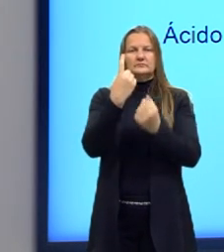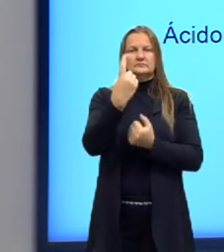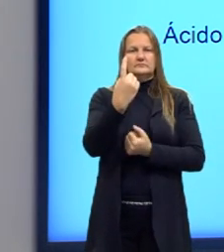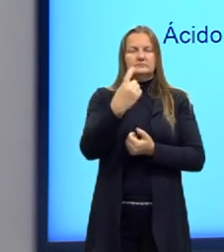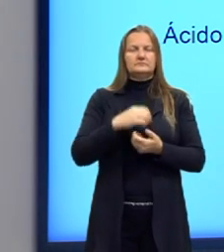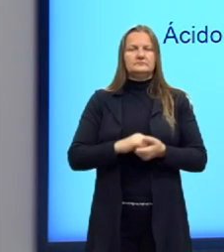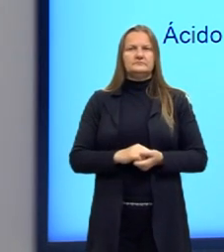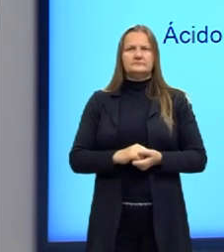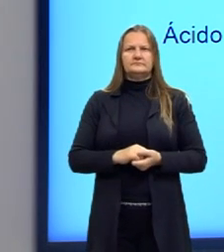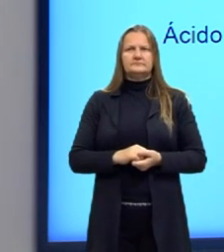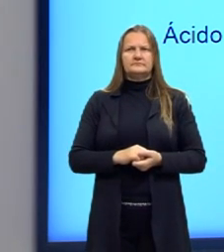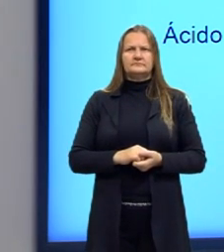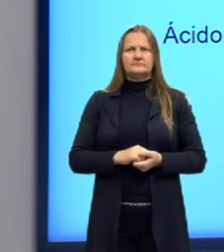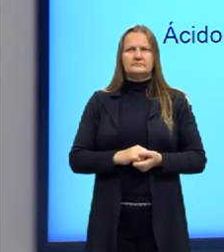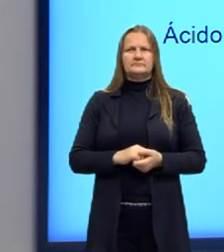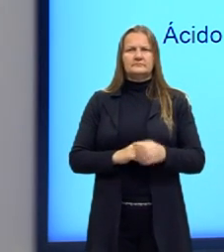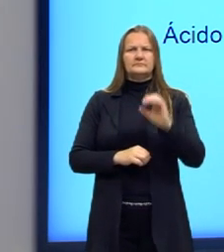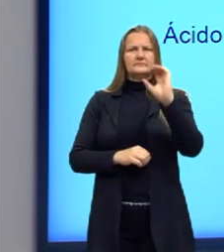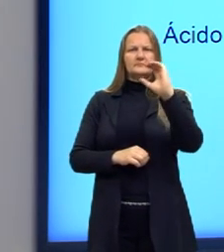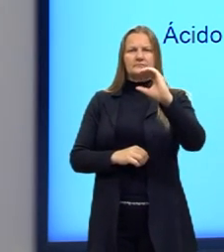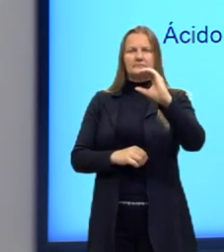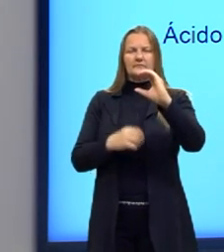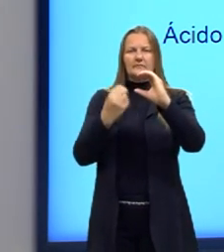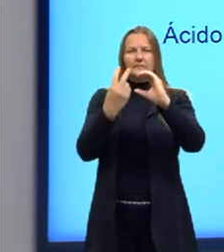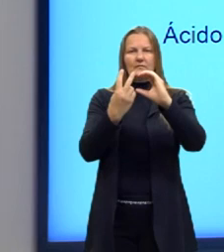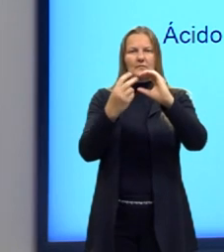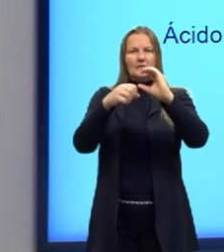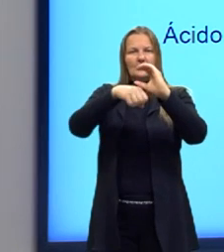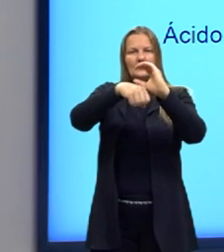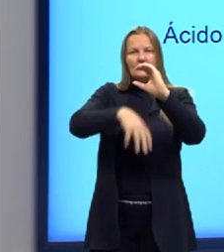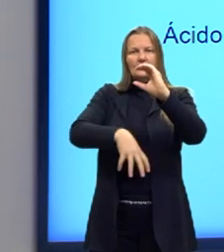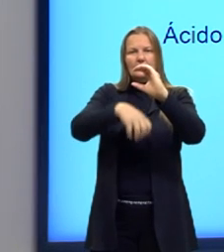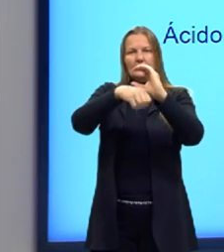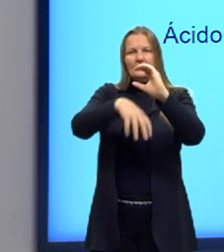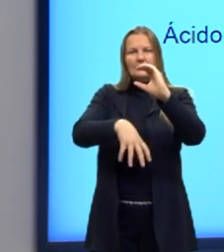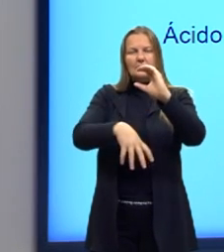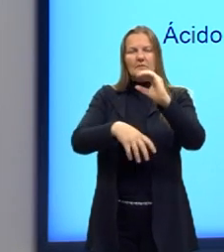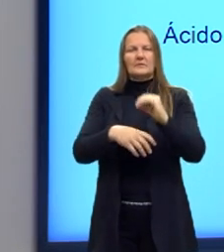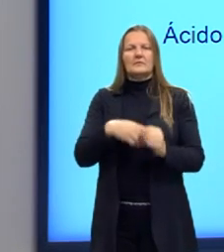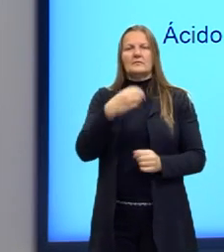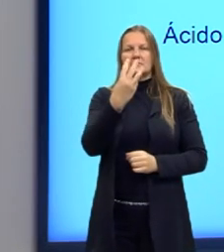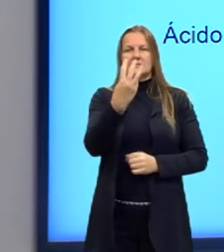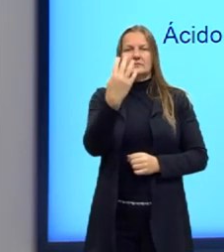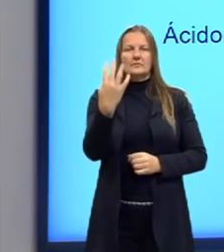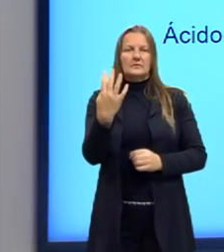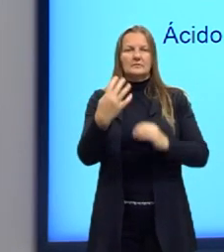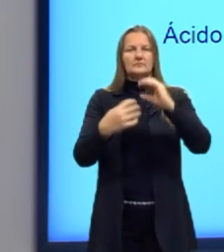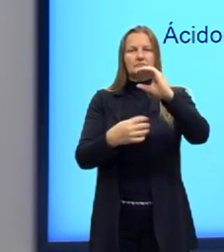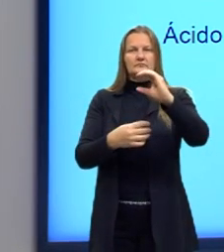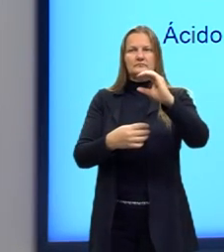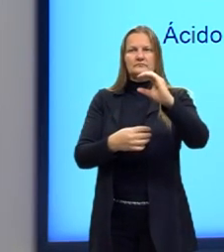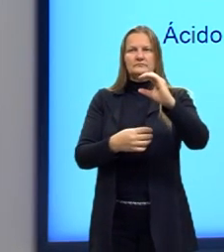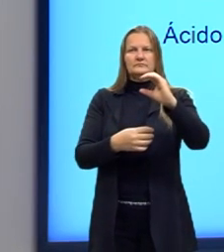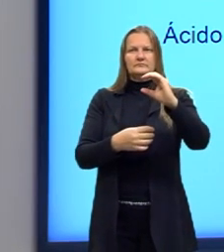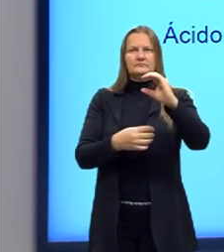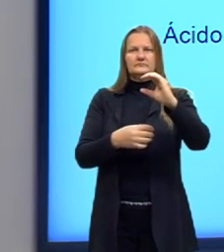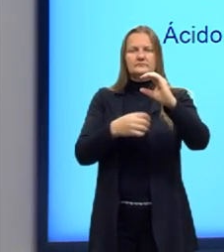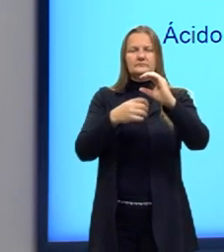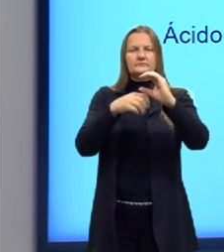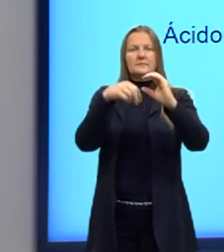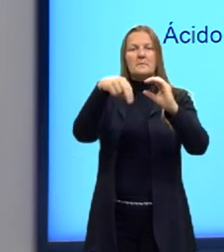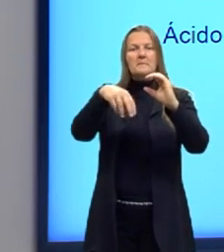a carboxila, 2 tem uma ramificação, 3, 4. Então, no carbono 2 eu tenho